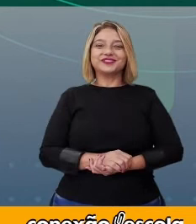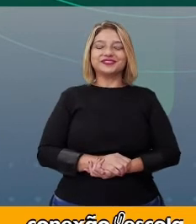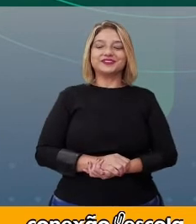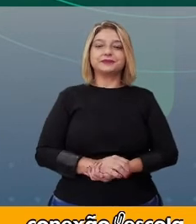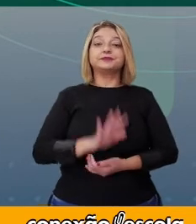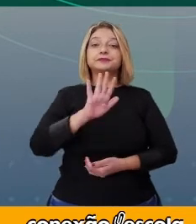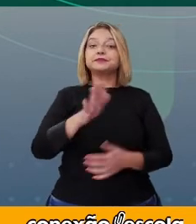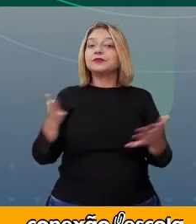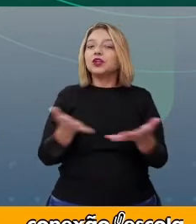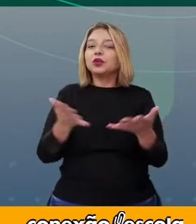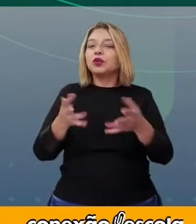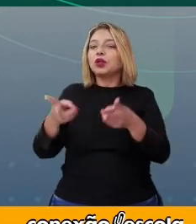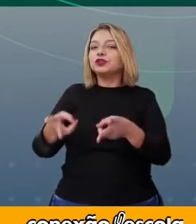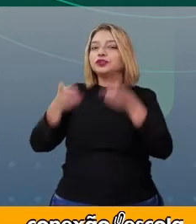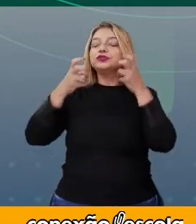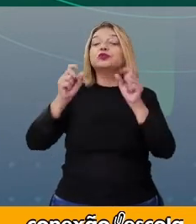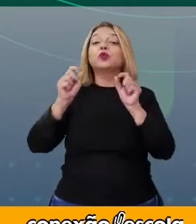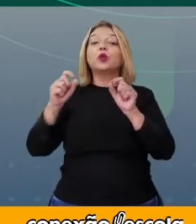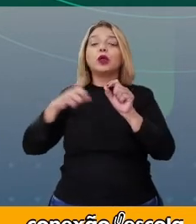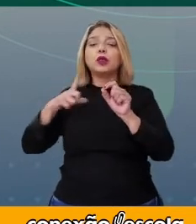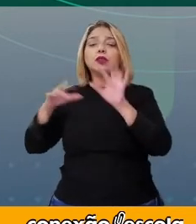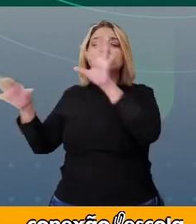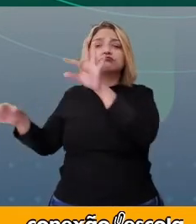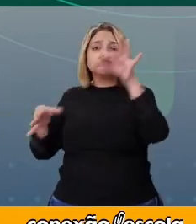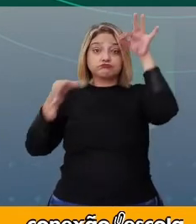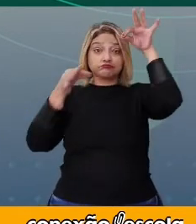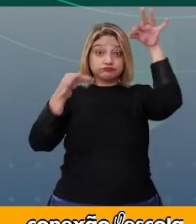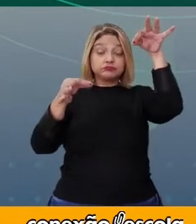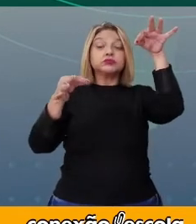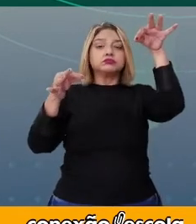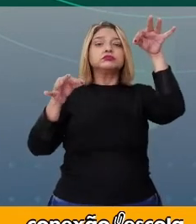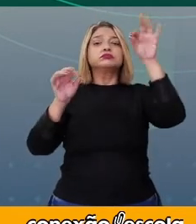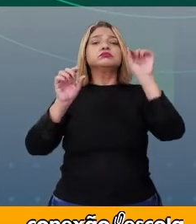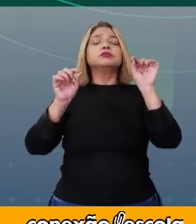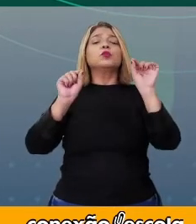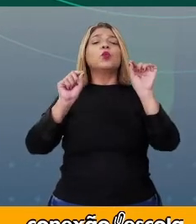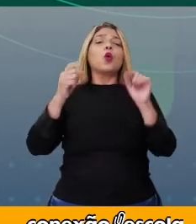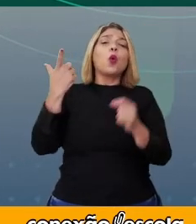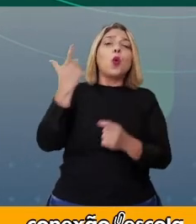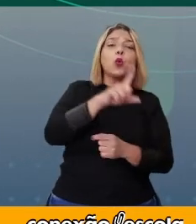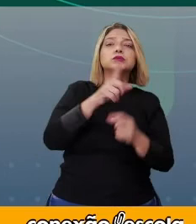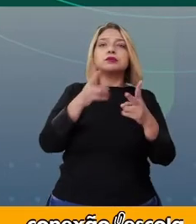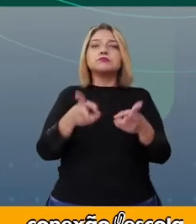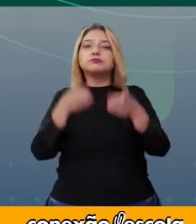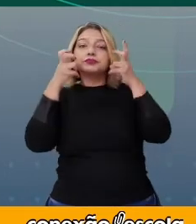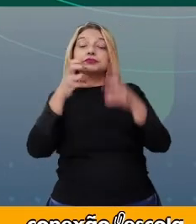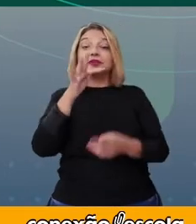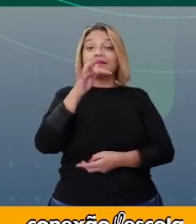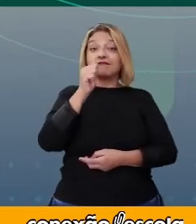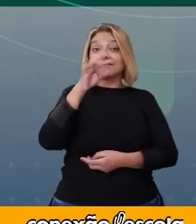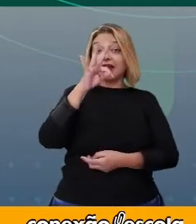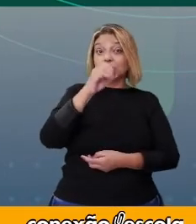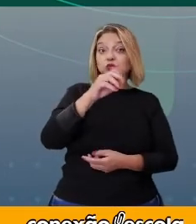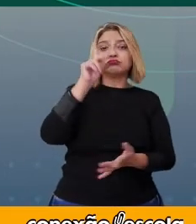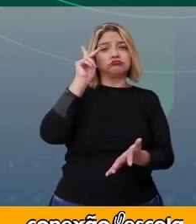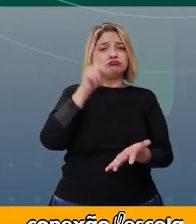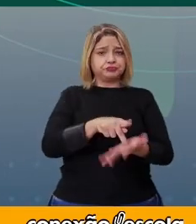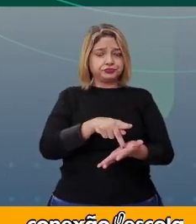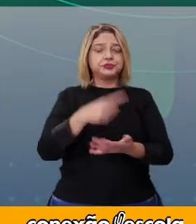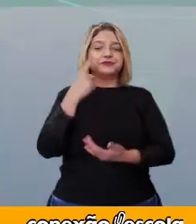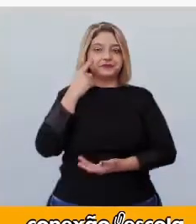identificar alguns trechos onde podemos localizar fatos, constatações.